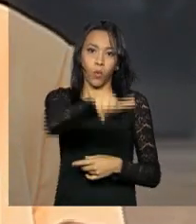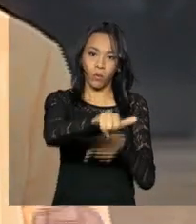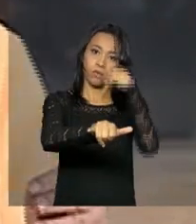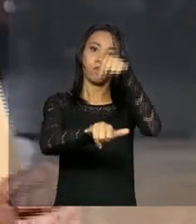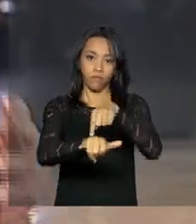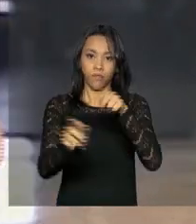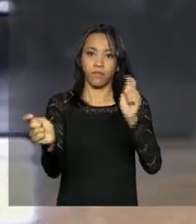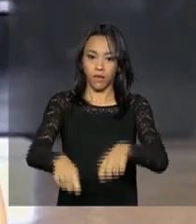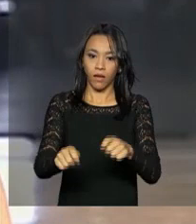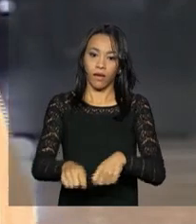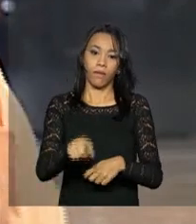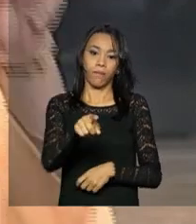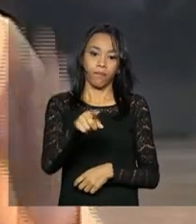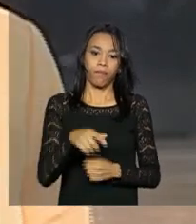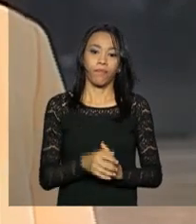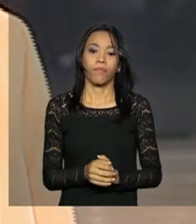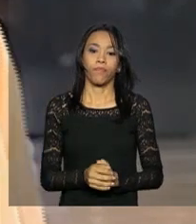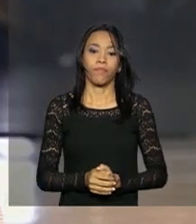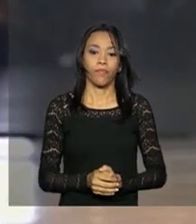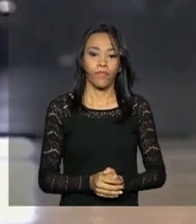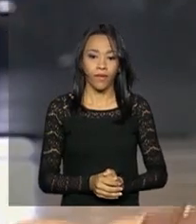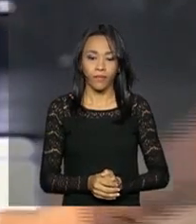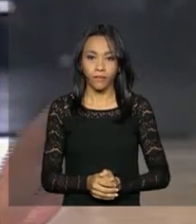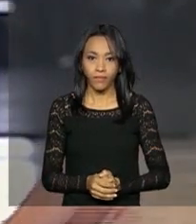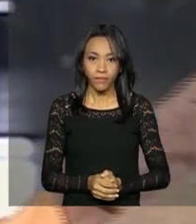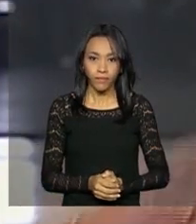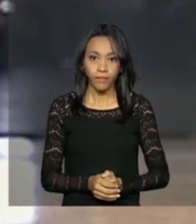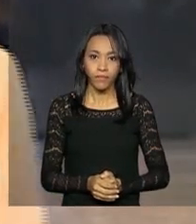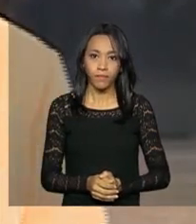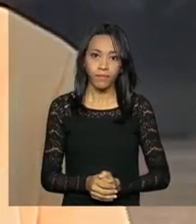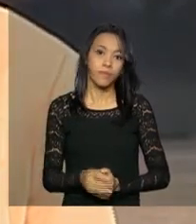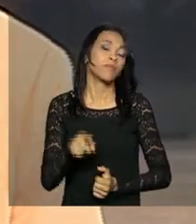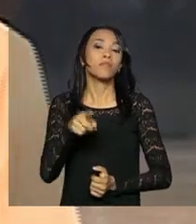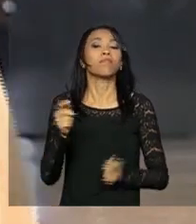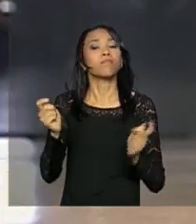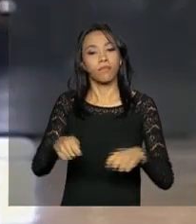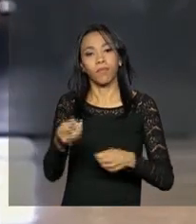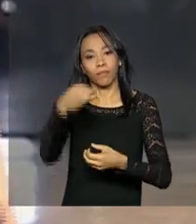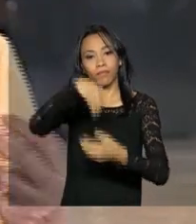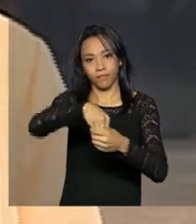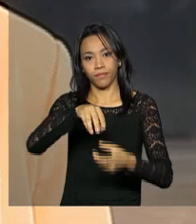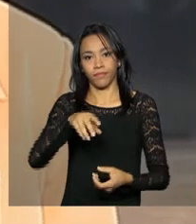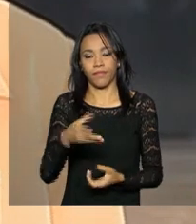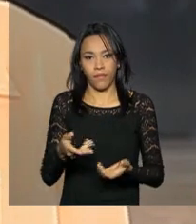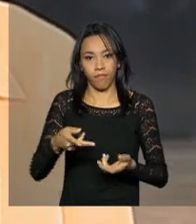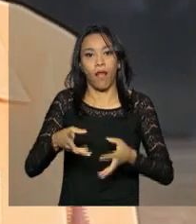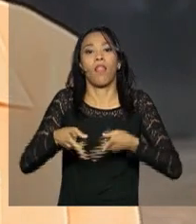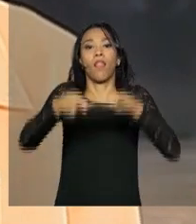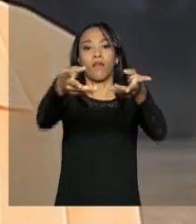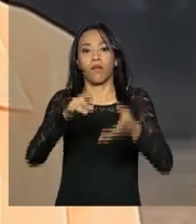aquele que tem aquela ponta preta, o Black Hawk é o de ponta preta. E